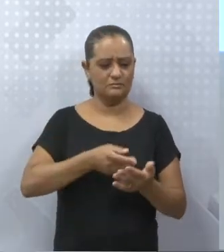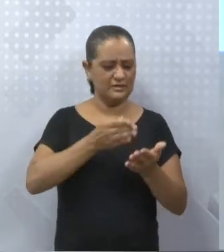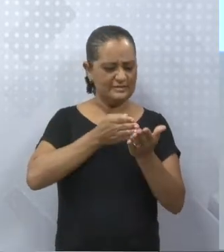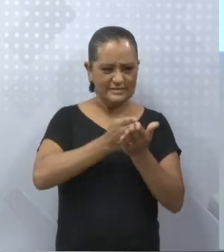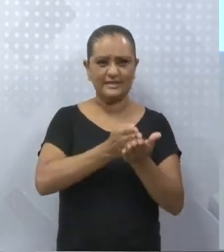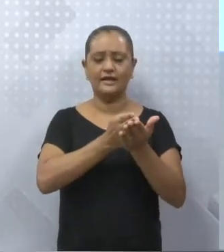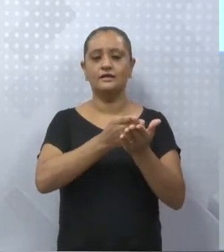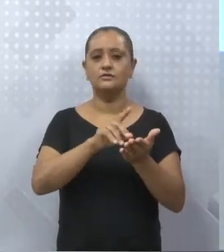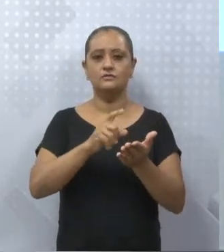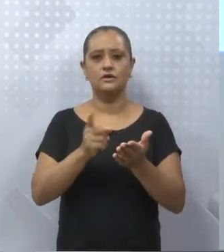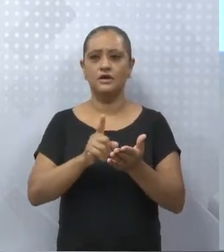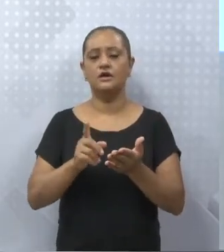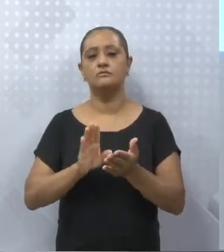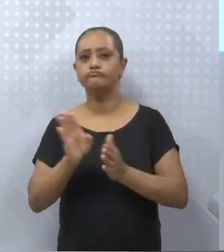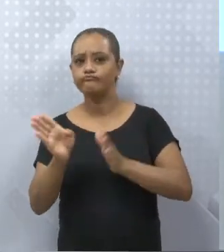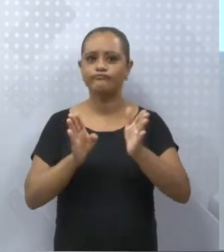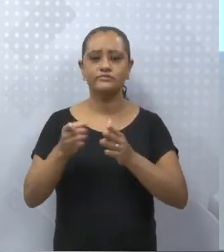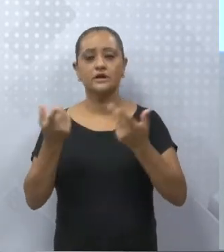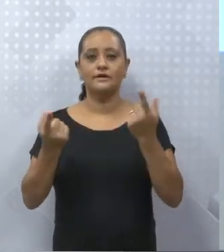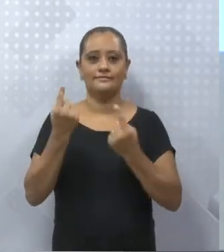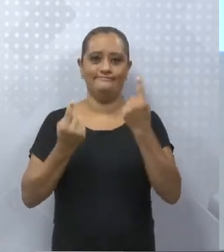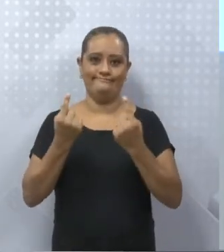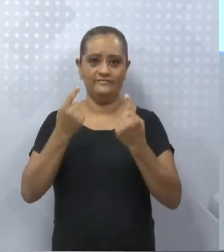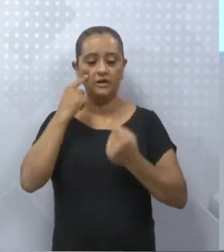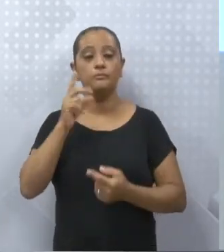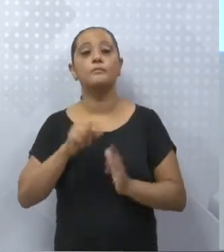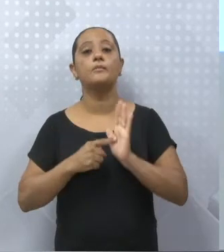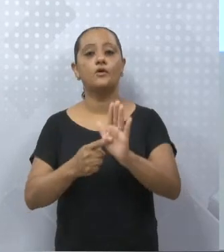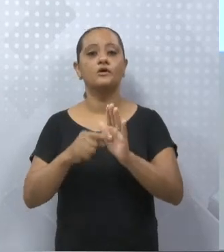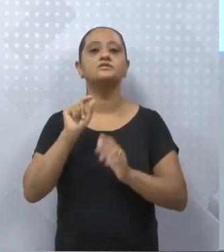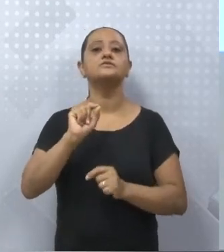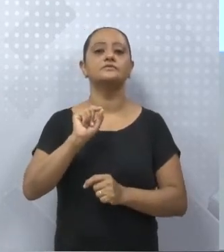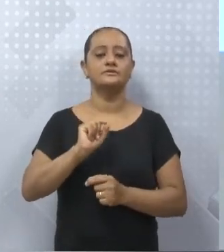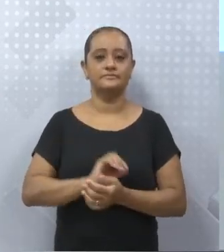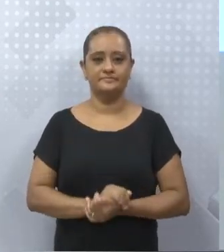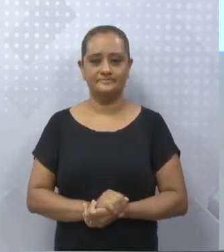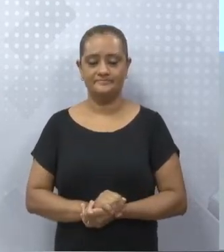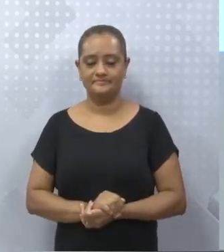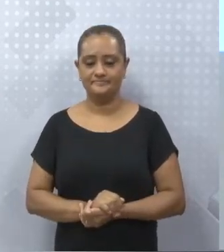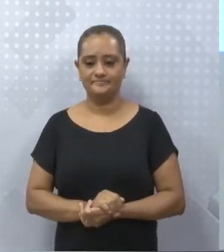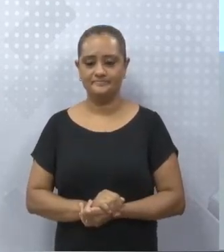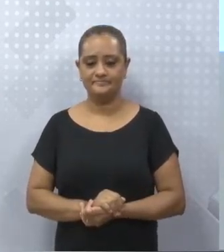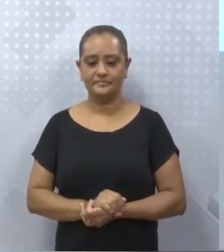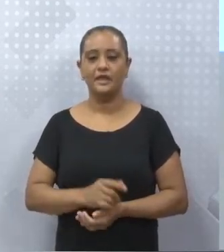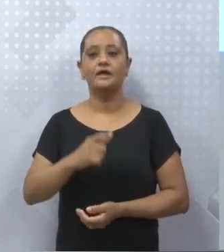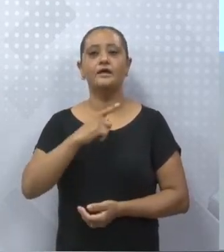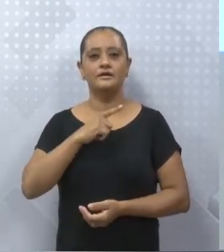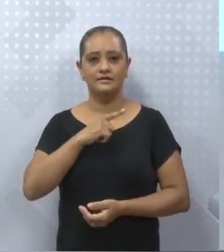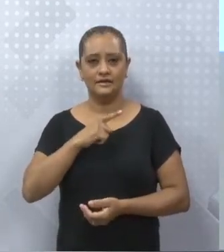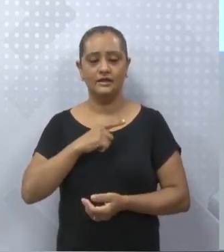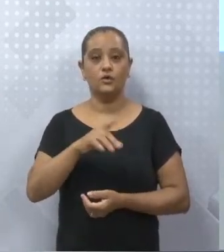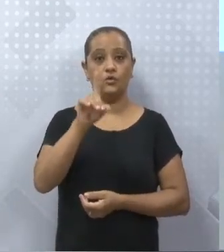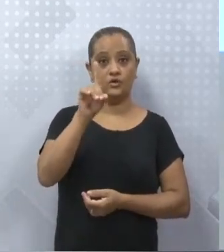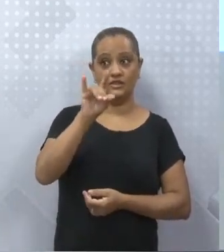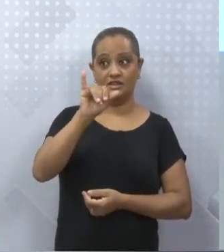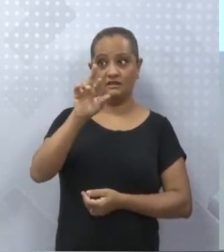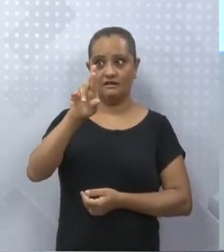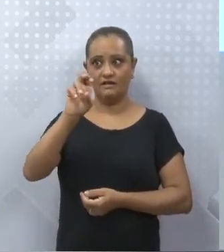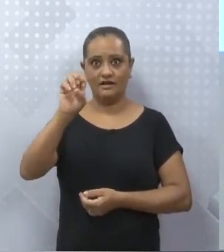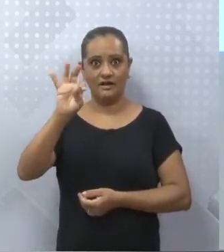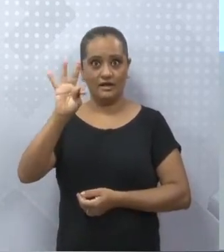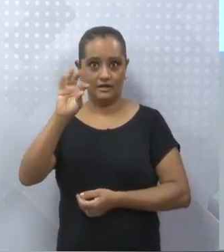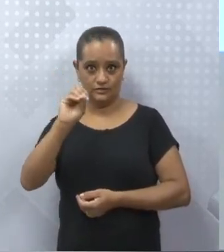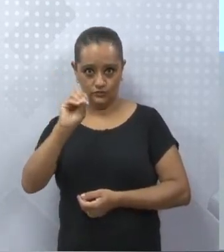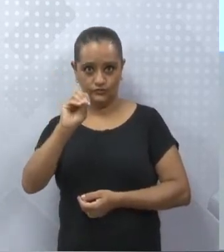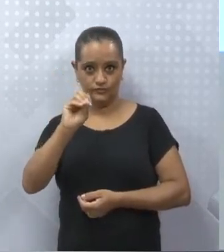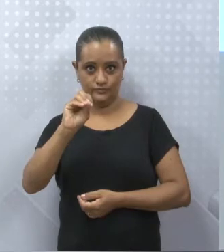Não, eu posso juntar os dois ao mesmo tempo. Mas, vamos nos deter, vamos focar a aula, o conhecimento, no que é um